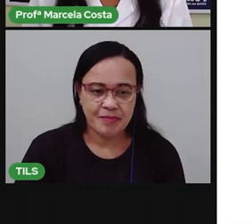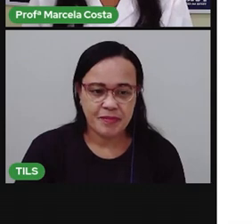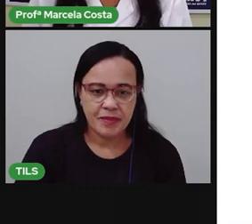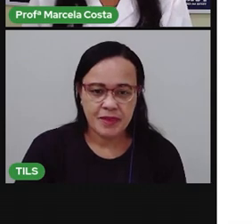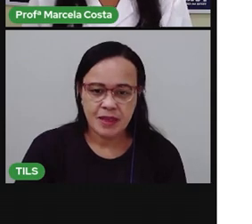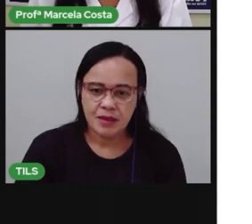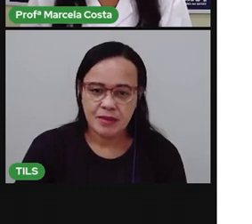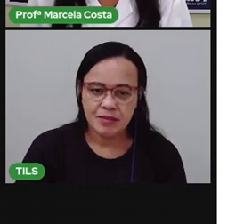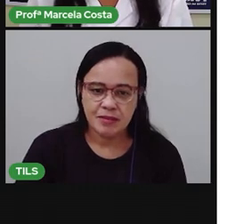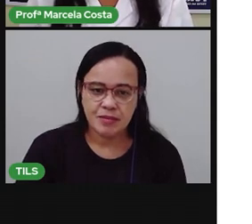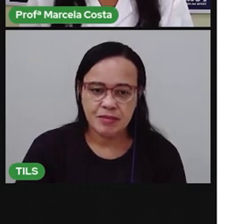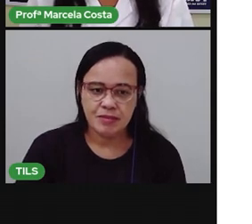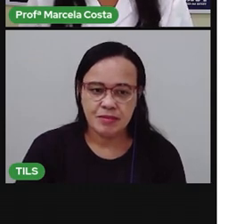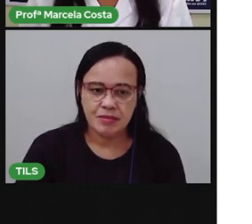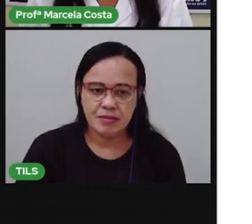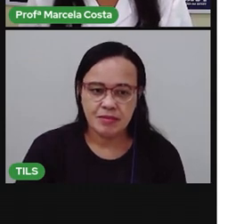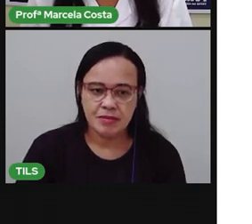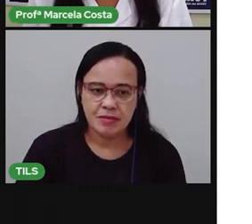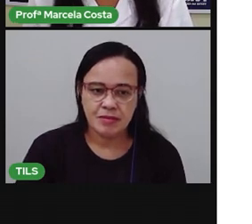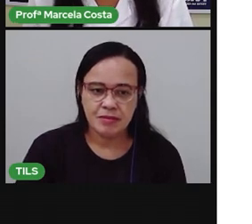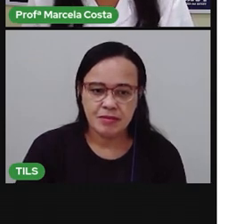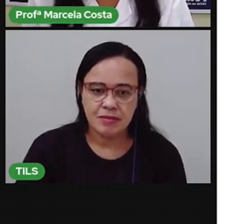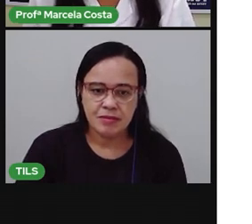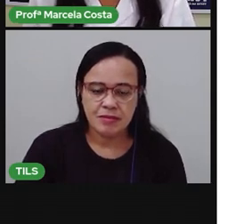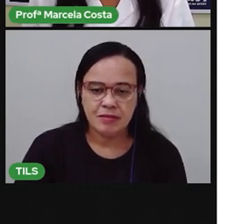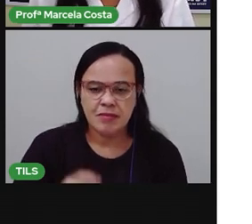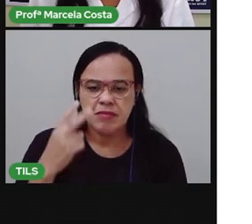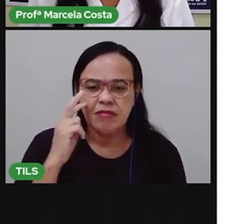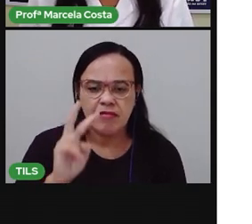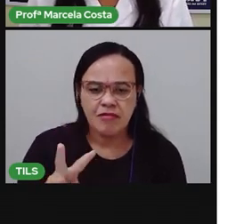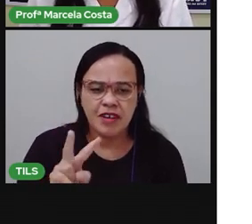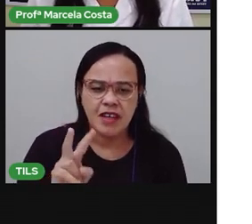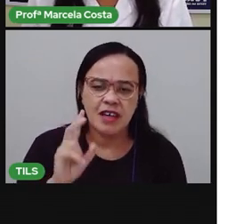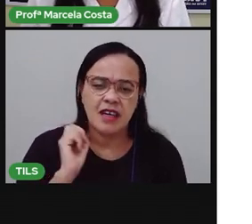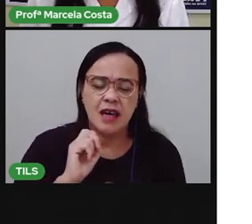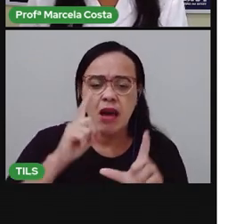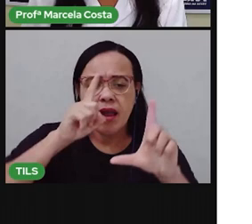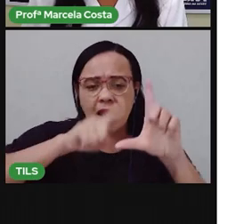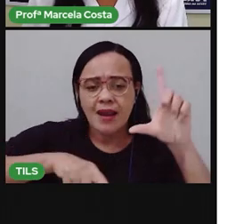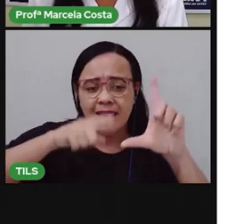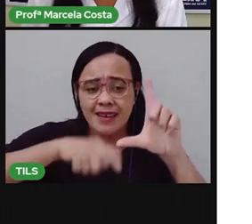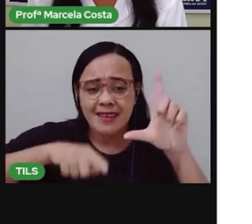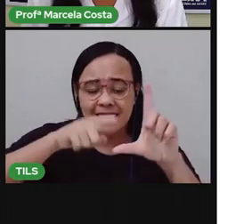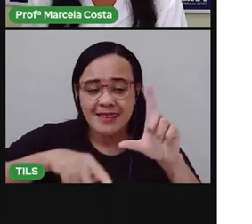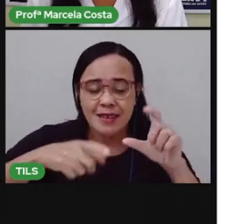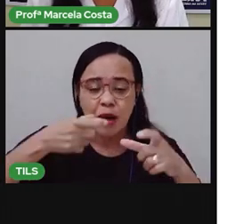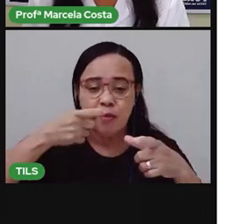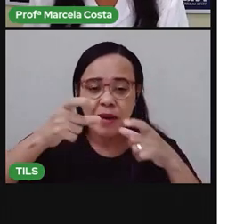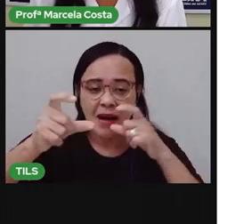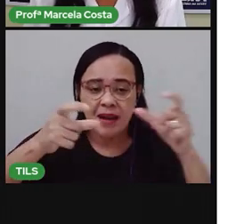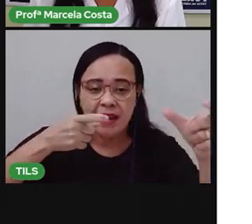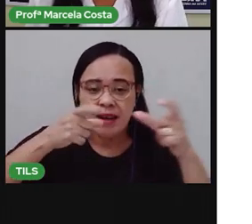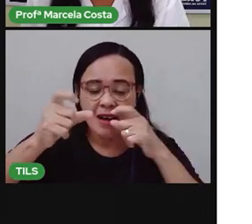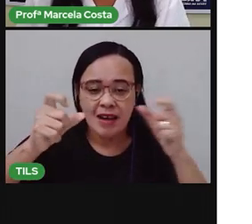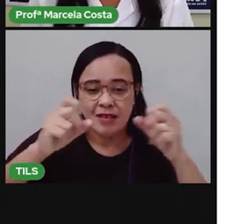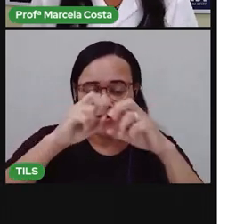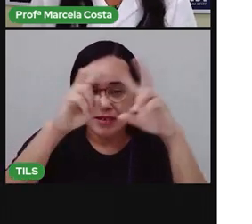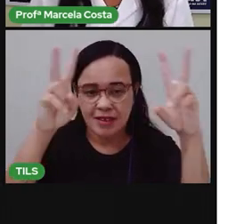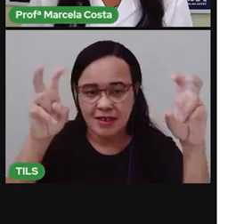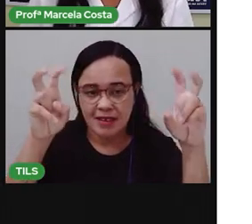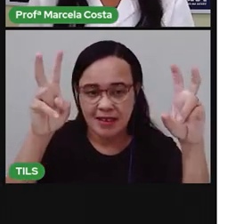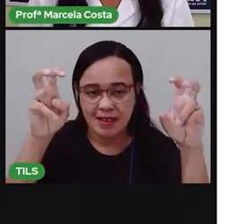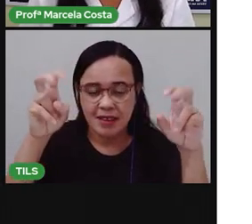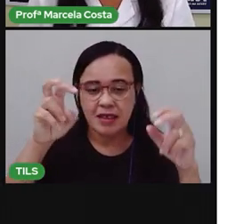reconhecer algumas letras presentes nos rótulos,